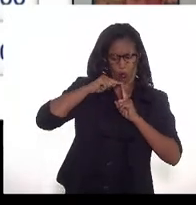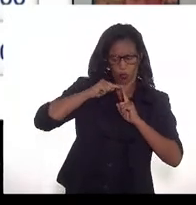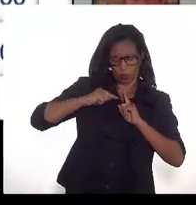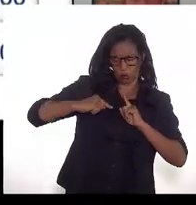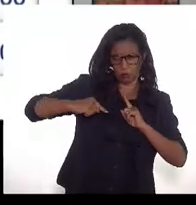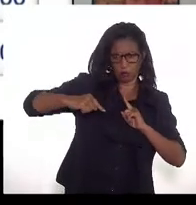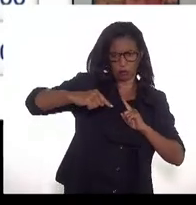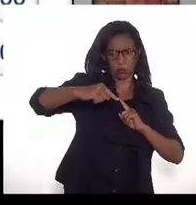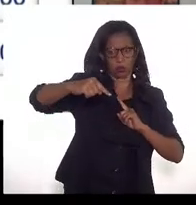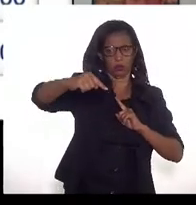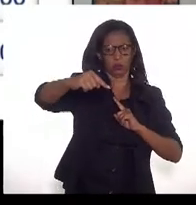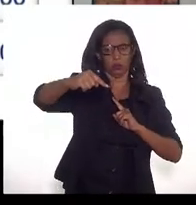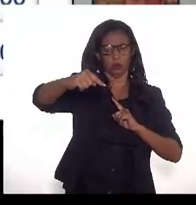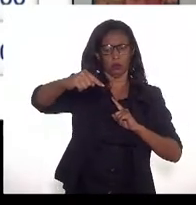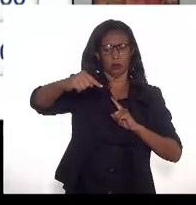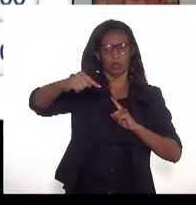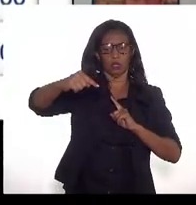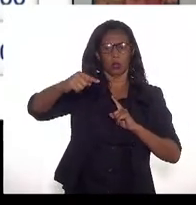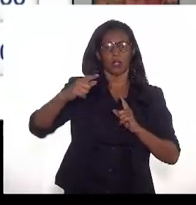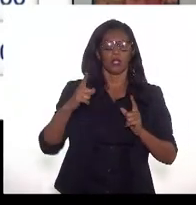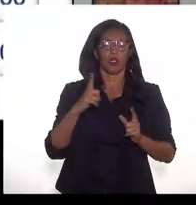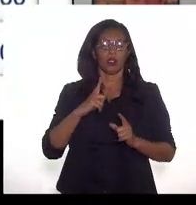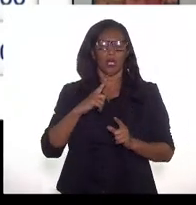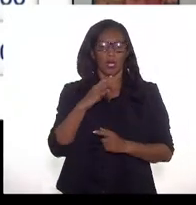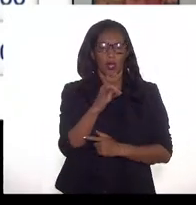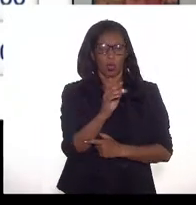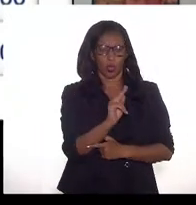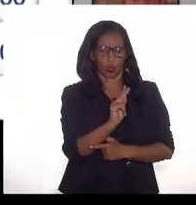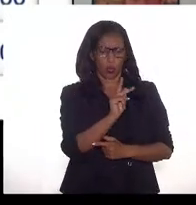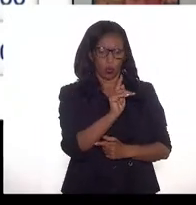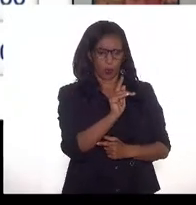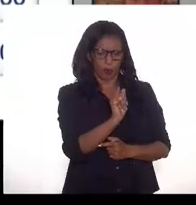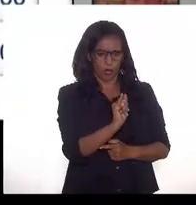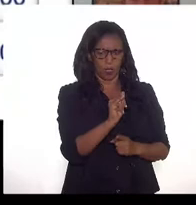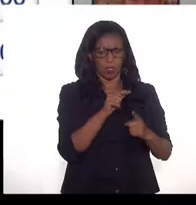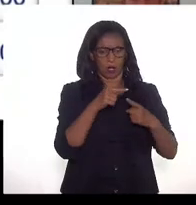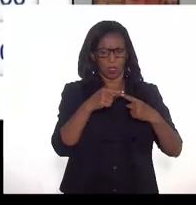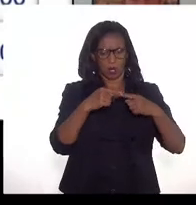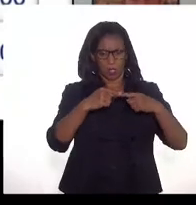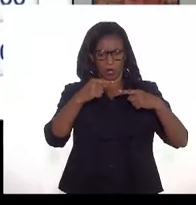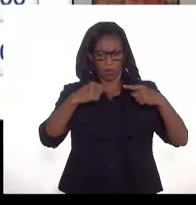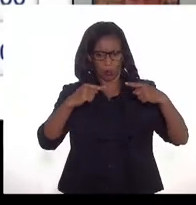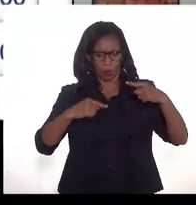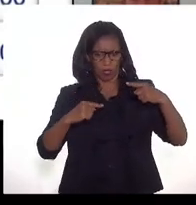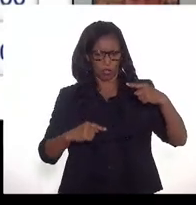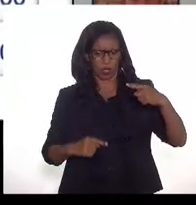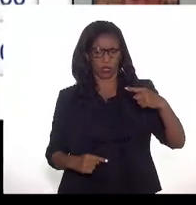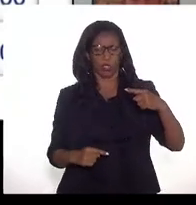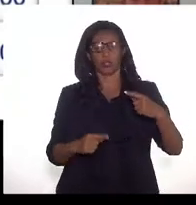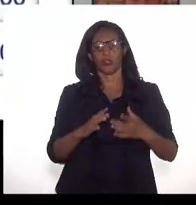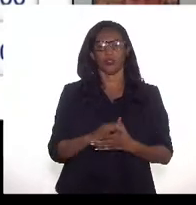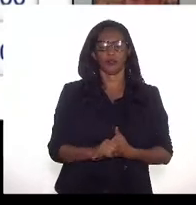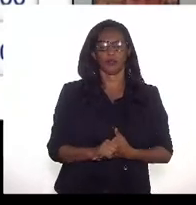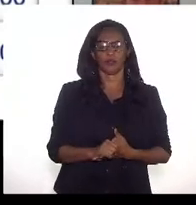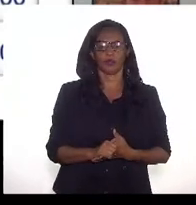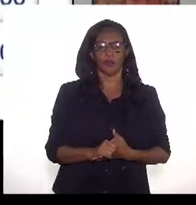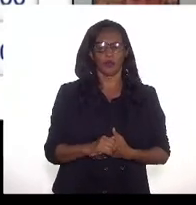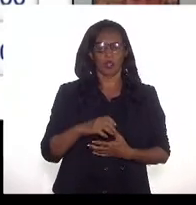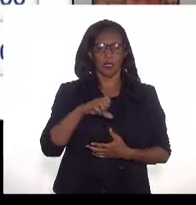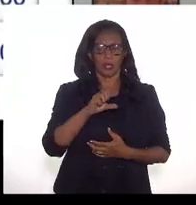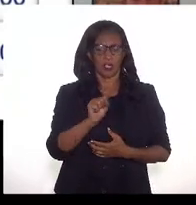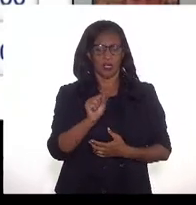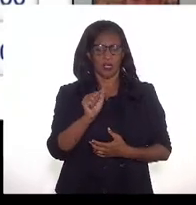nas despesas dedutíveis do Tupi e o restante 30% nas despesas dedutíveis do campo de